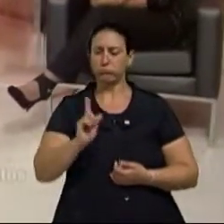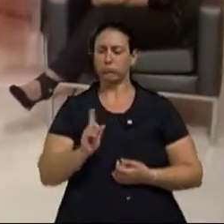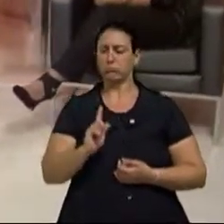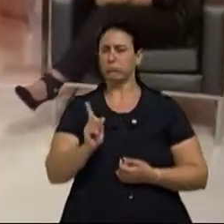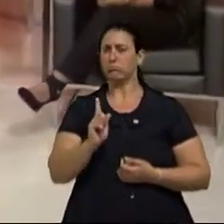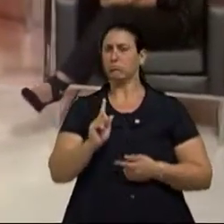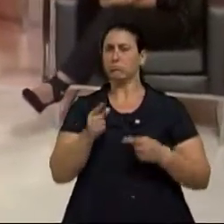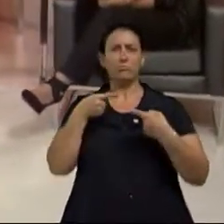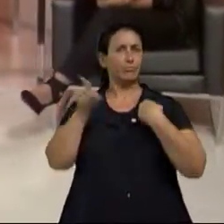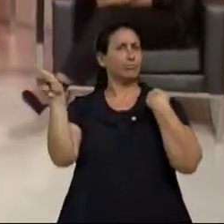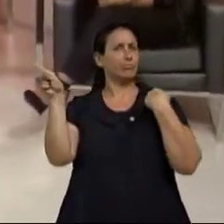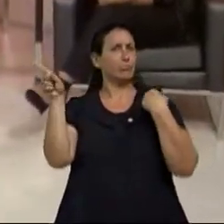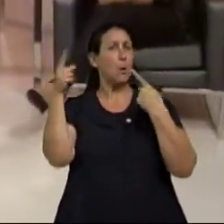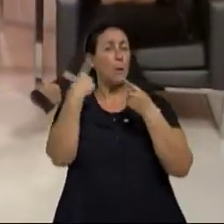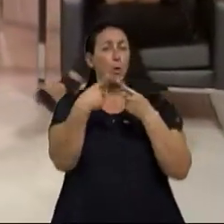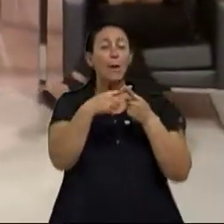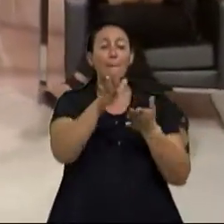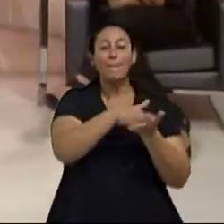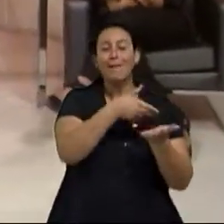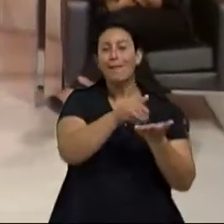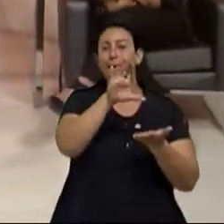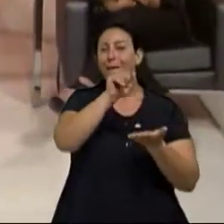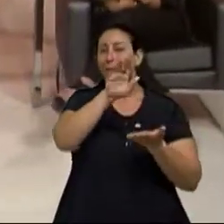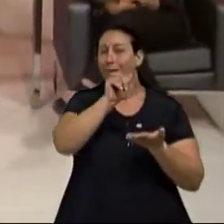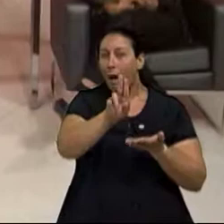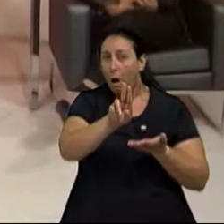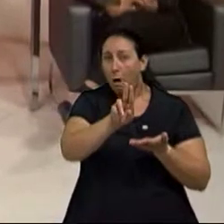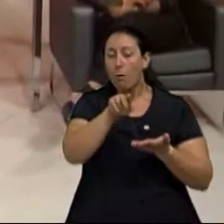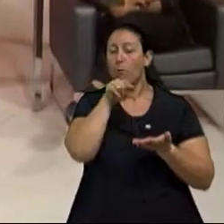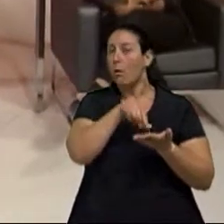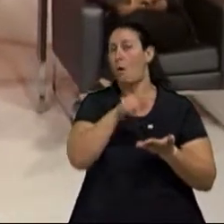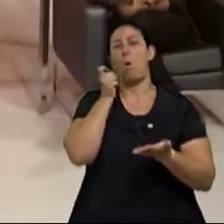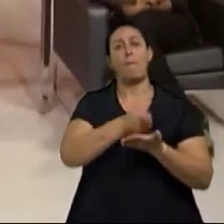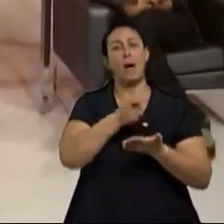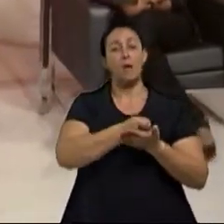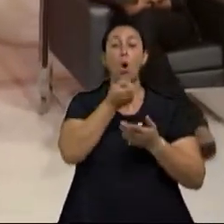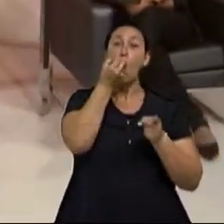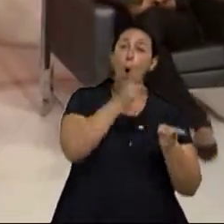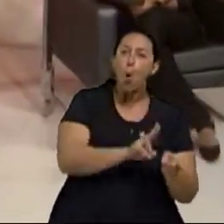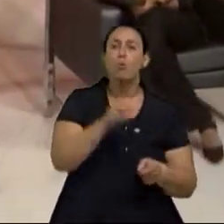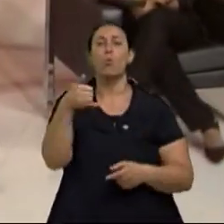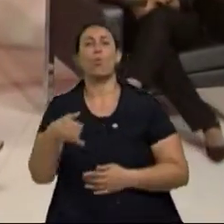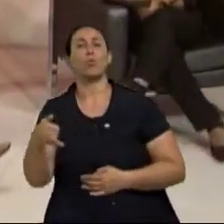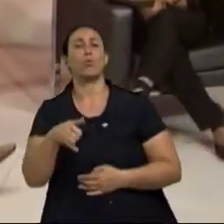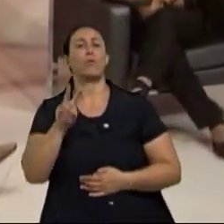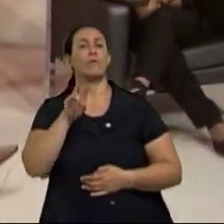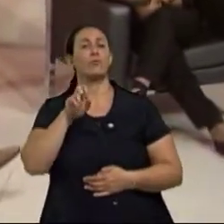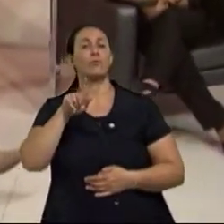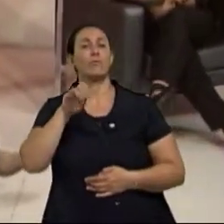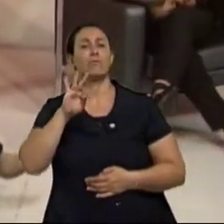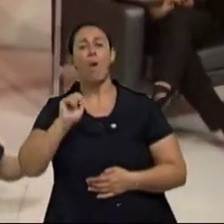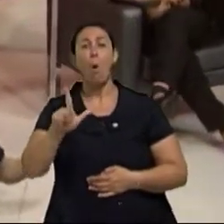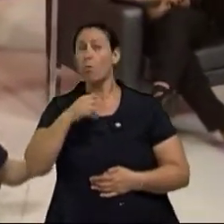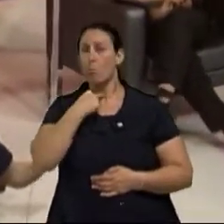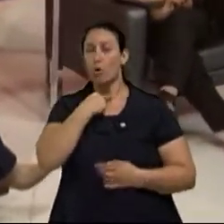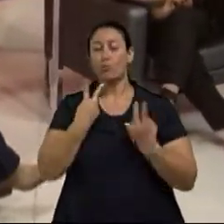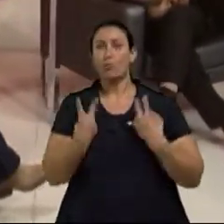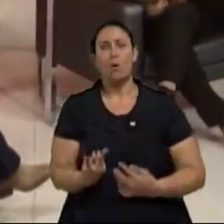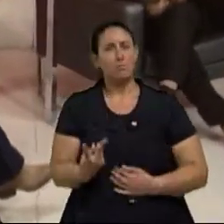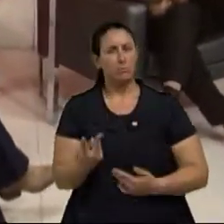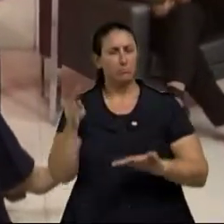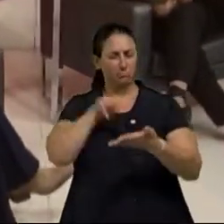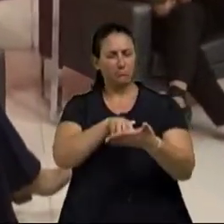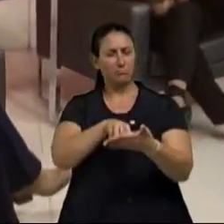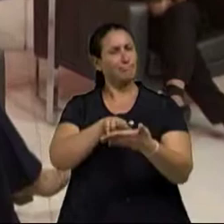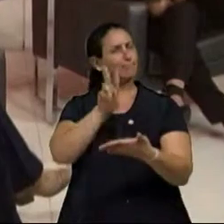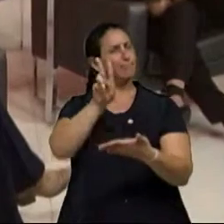ela foi substituída a quantidade dela. Uma parte dela que precisa, no processo produtivo, no processo, eu preciso ter